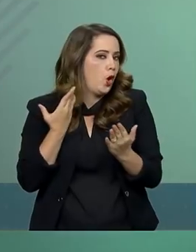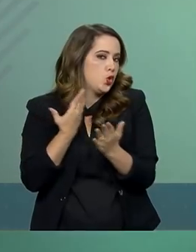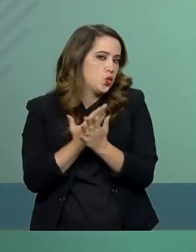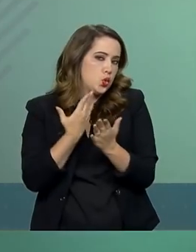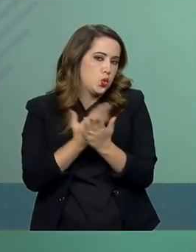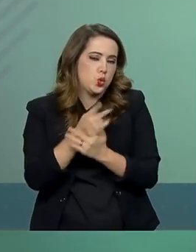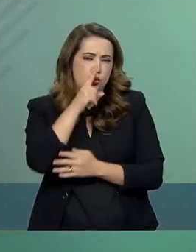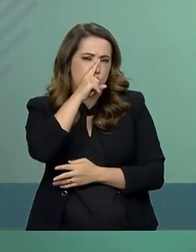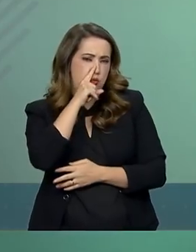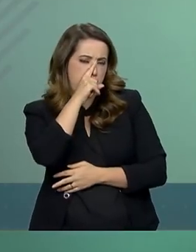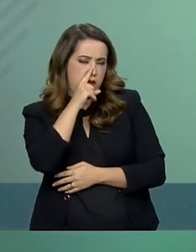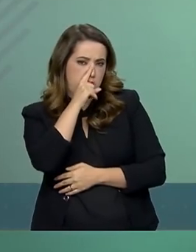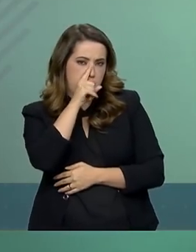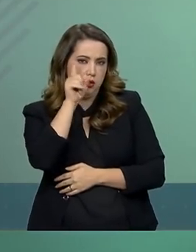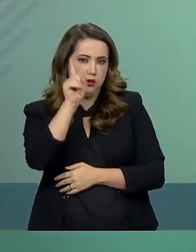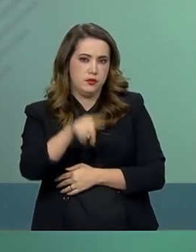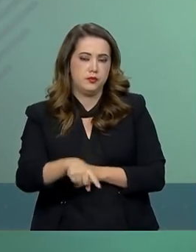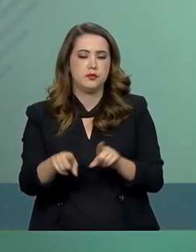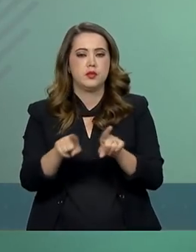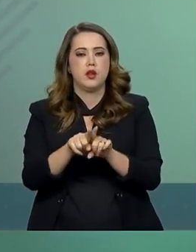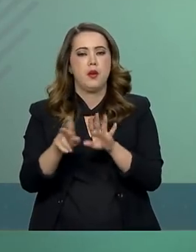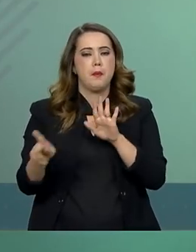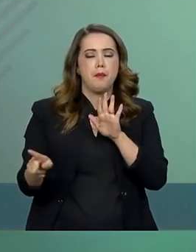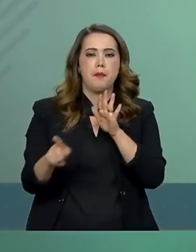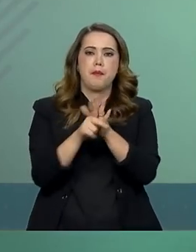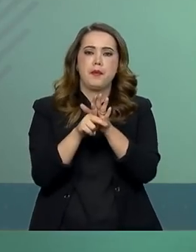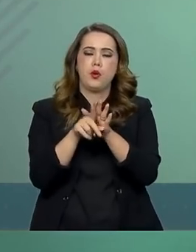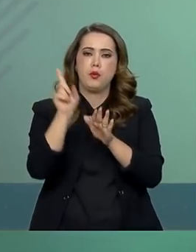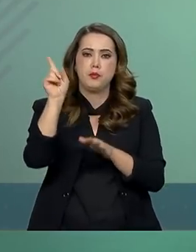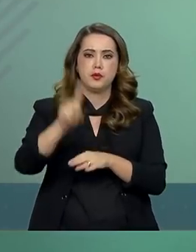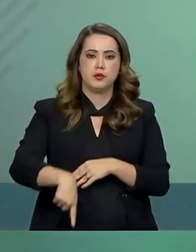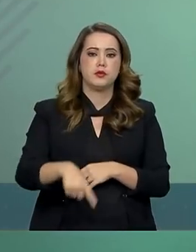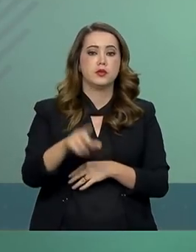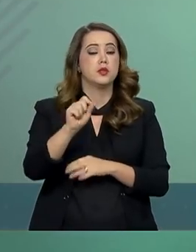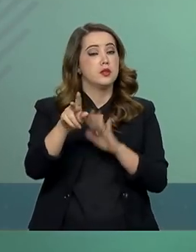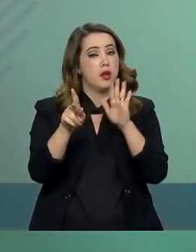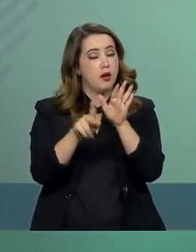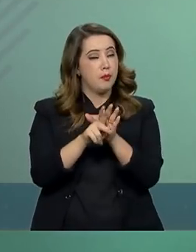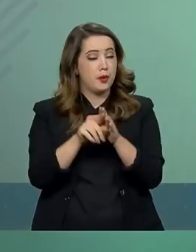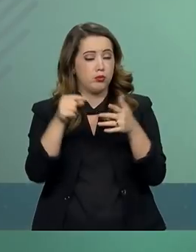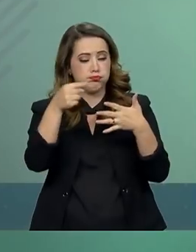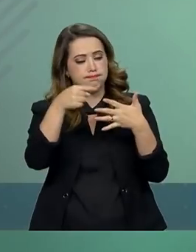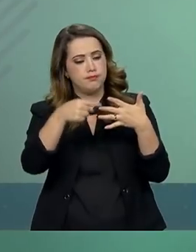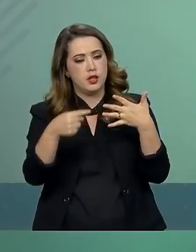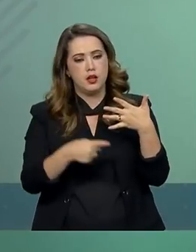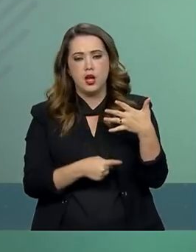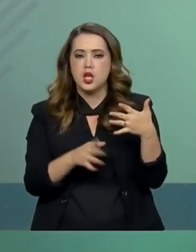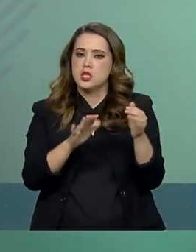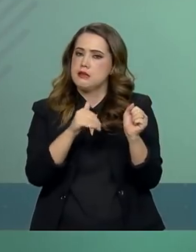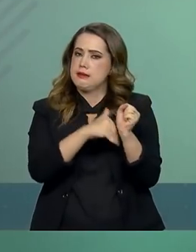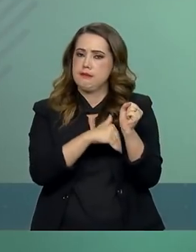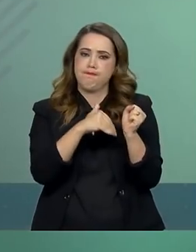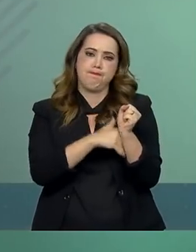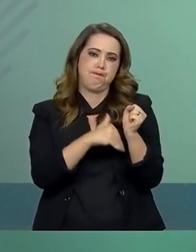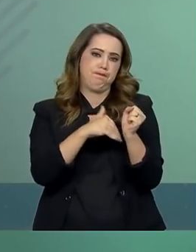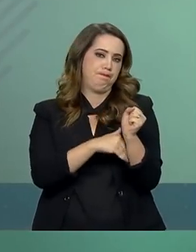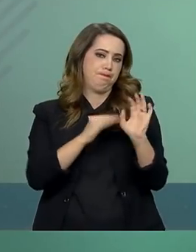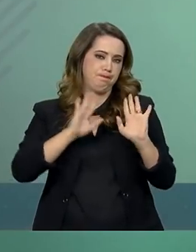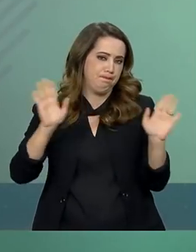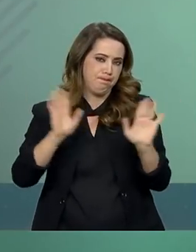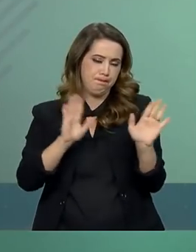naturalmente estão sob a eje de pontos de caráter reservado, restrito,